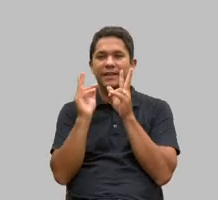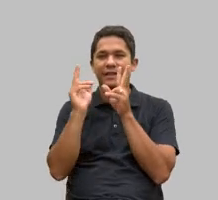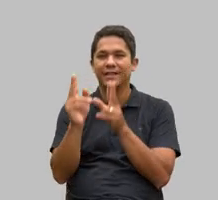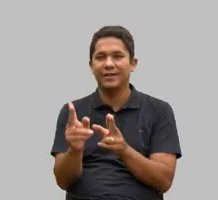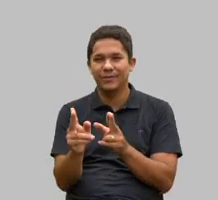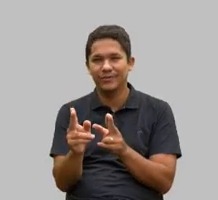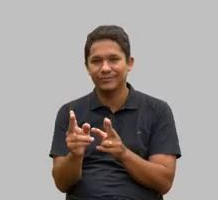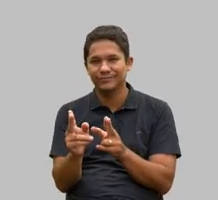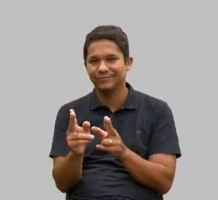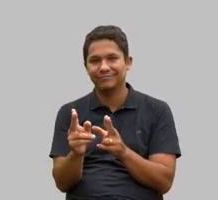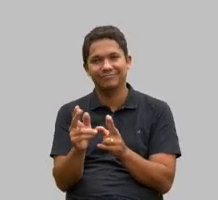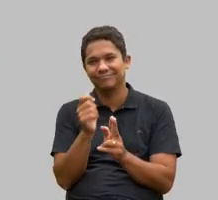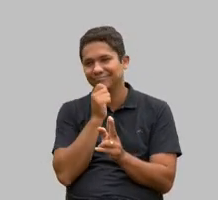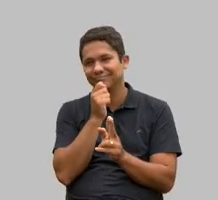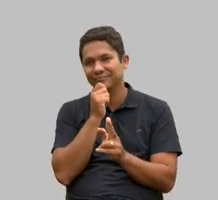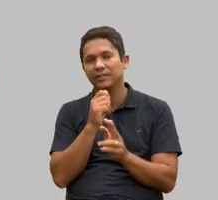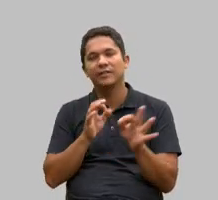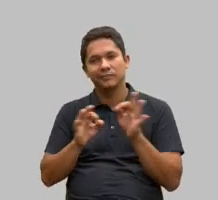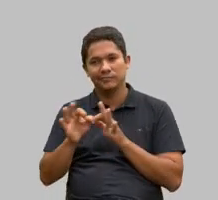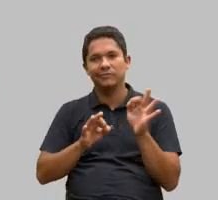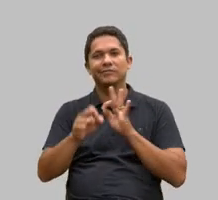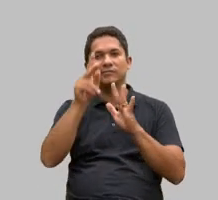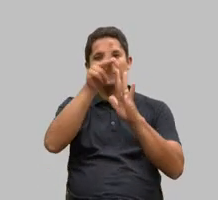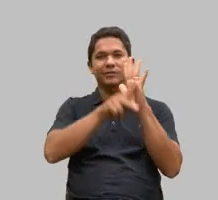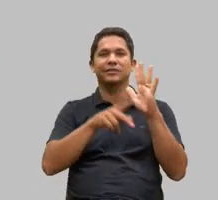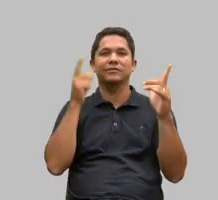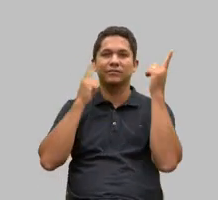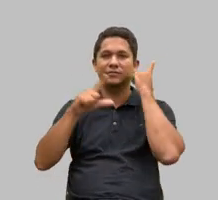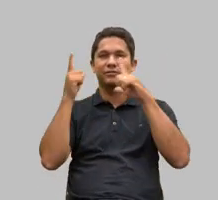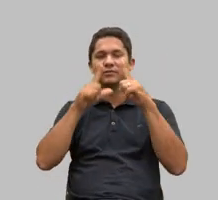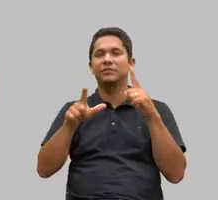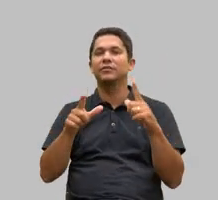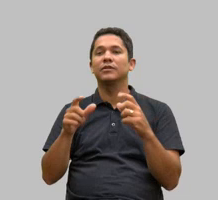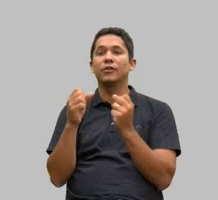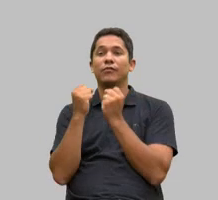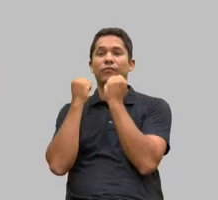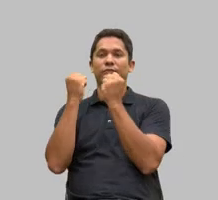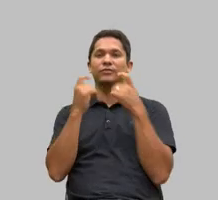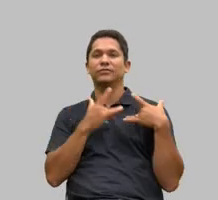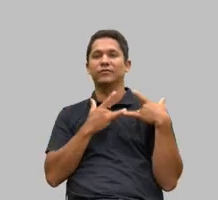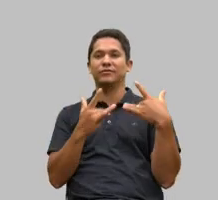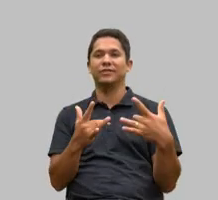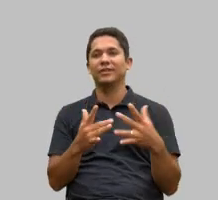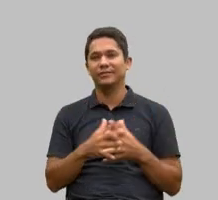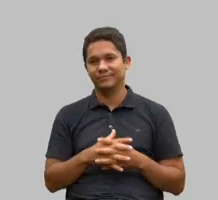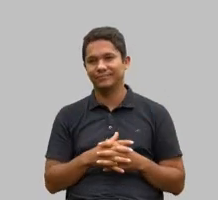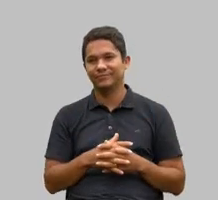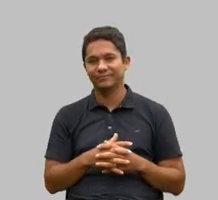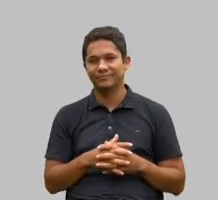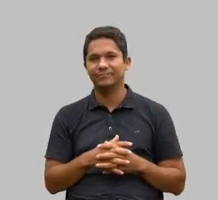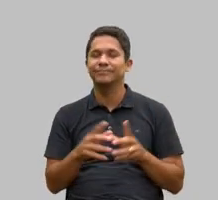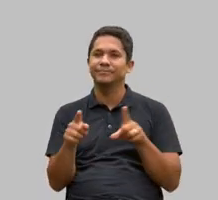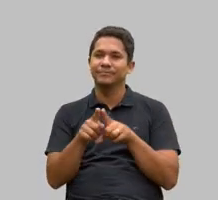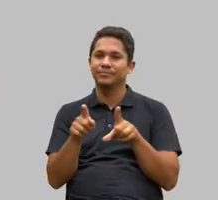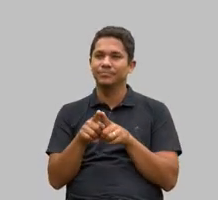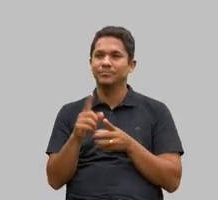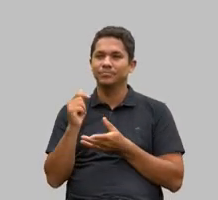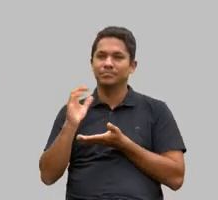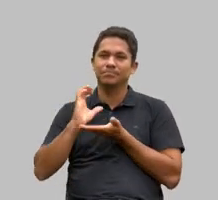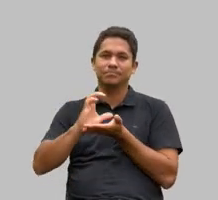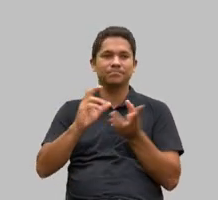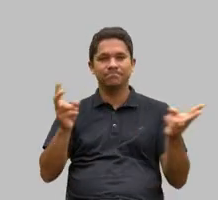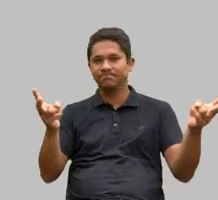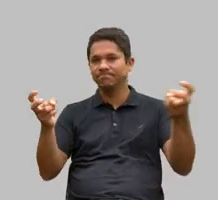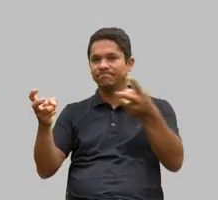projeto só será possível de ser executado com toda a força do voluntariado além dos recursos financeiros que estamos captando.